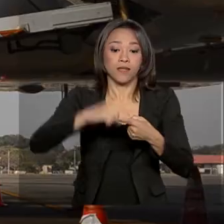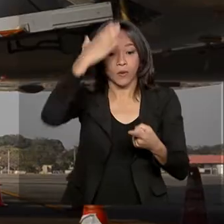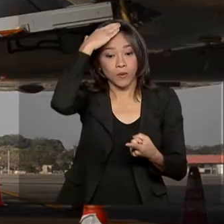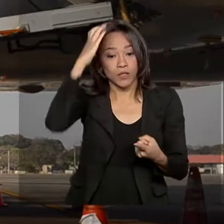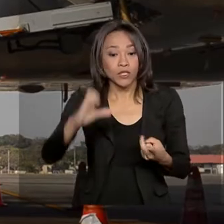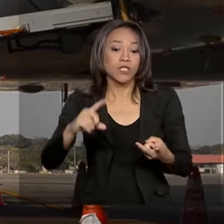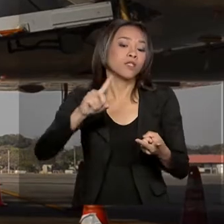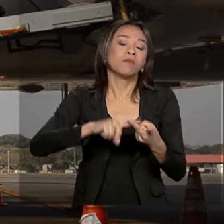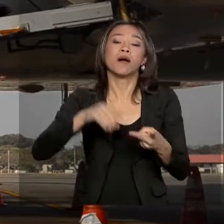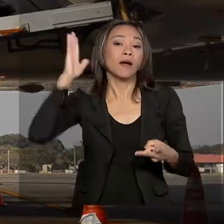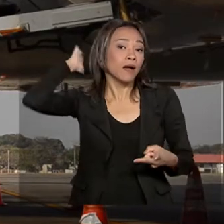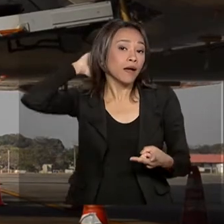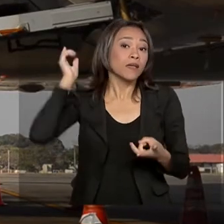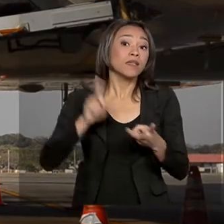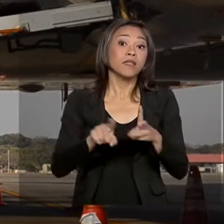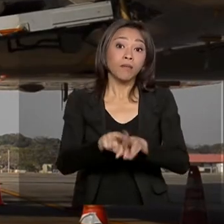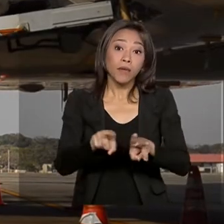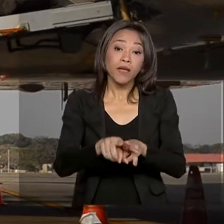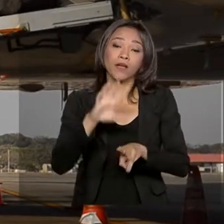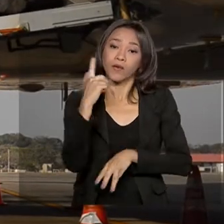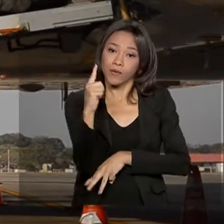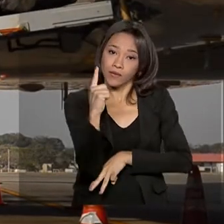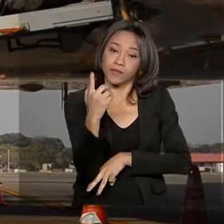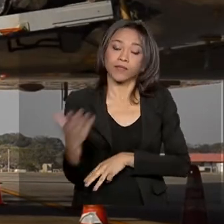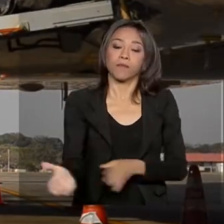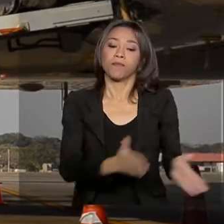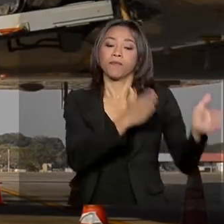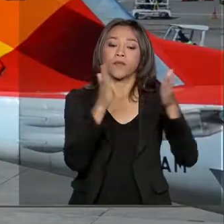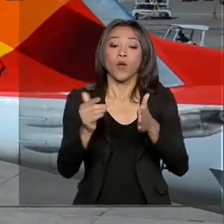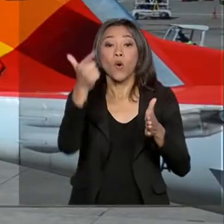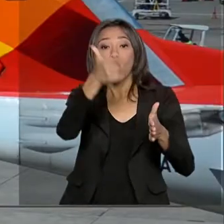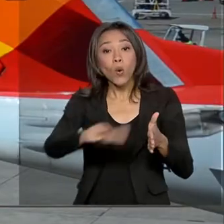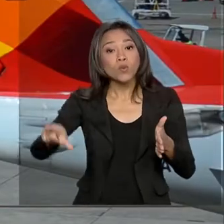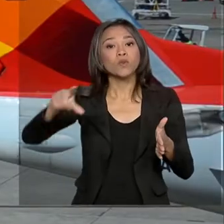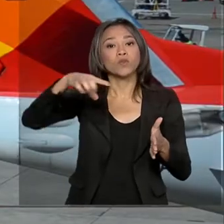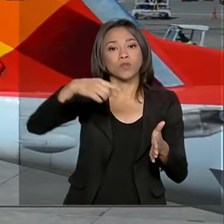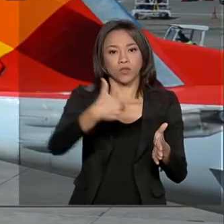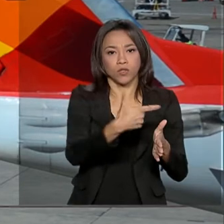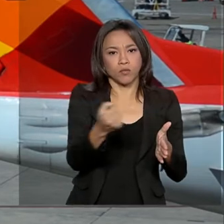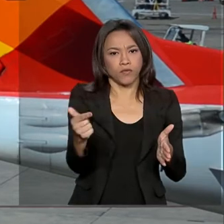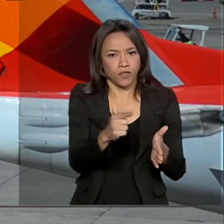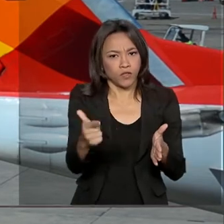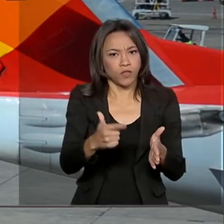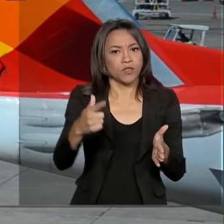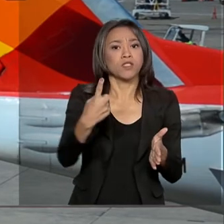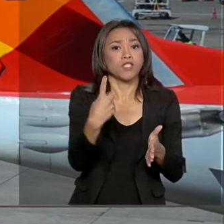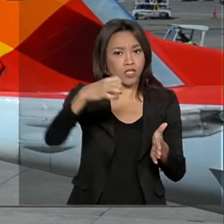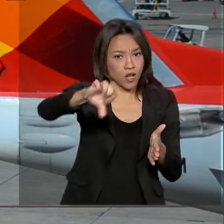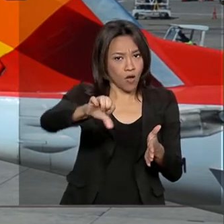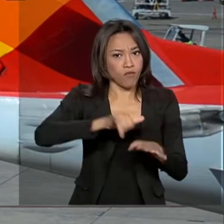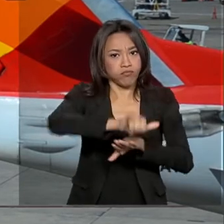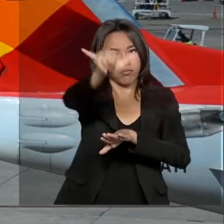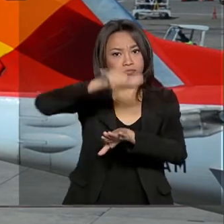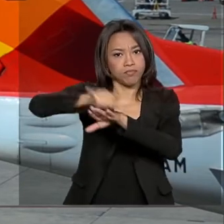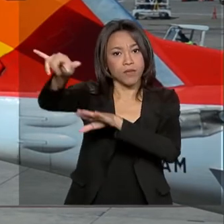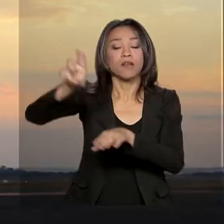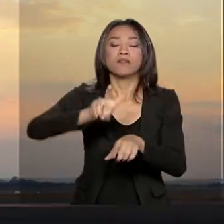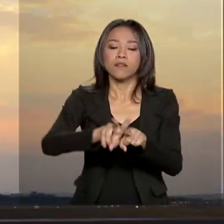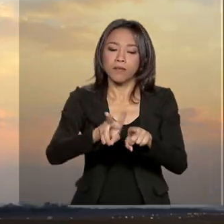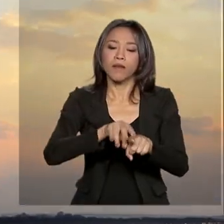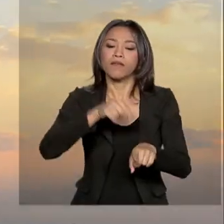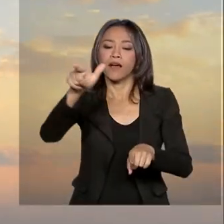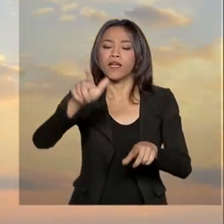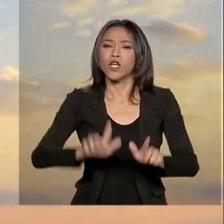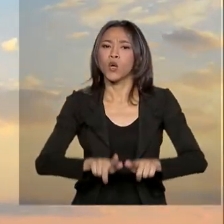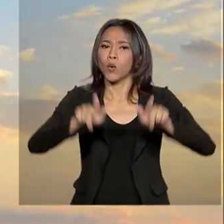Manaus e Goiânia. Em 2022, outros 19 aeroportos serão concedidos, incluindo Congonhas, em São Paulo,